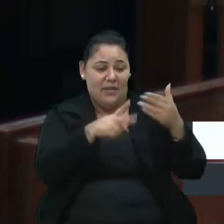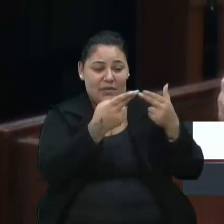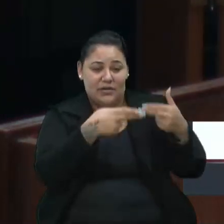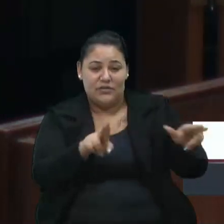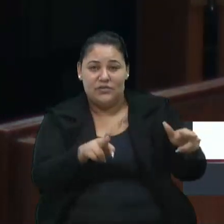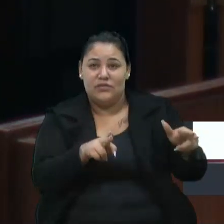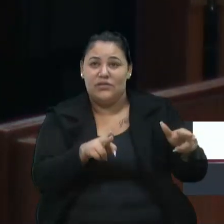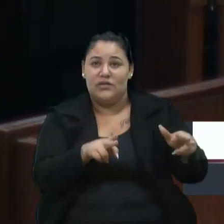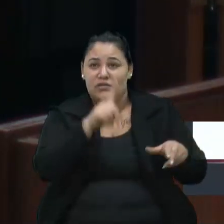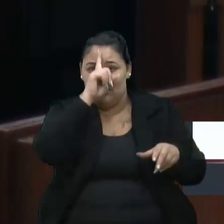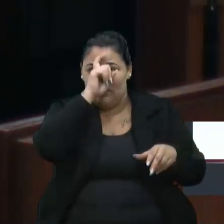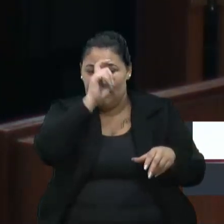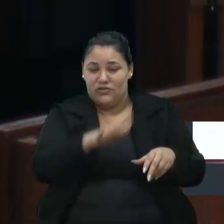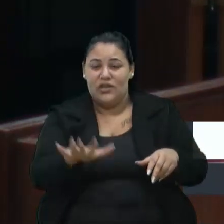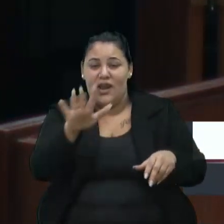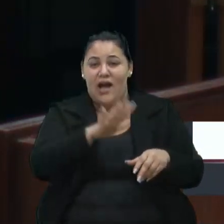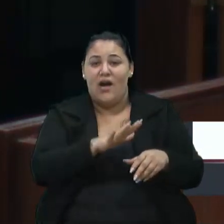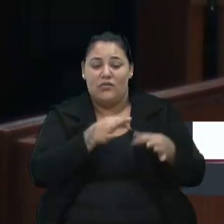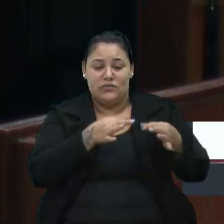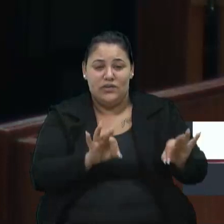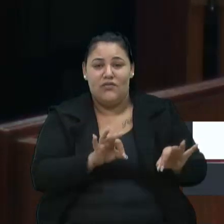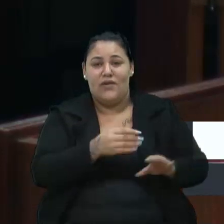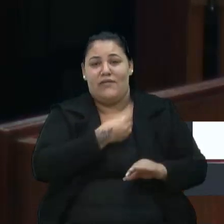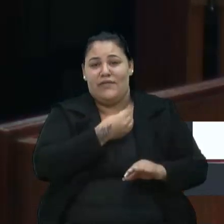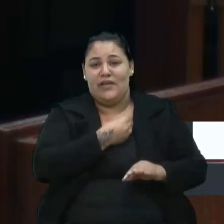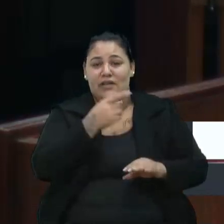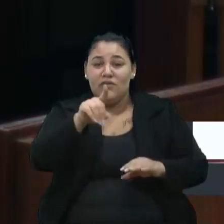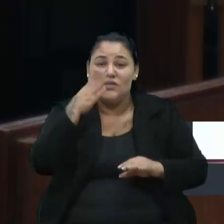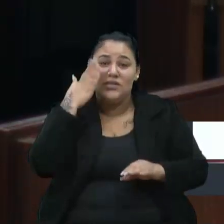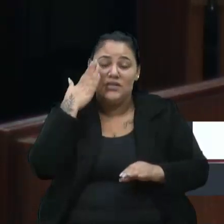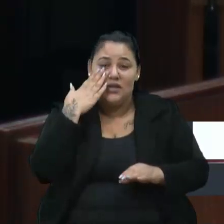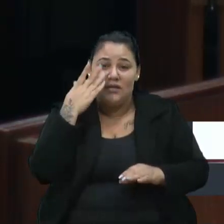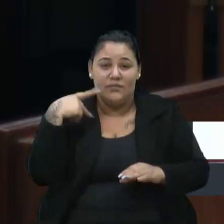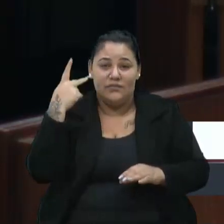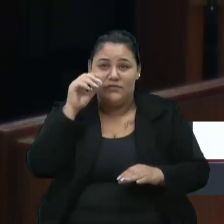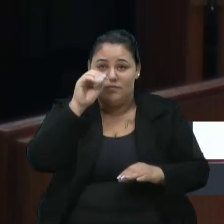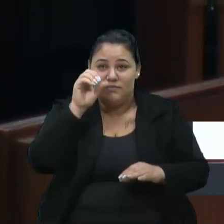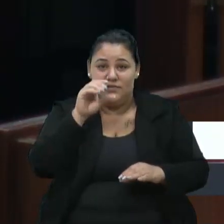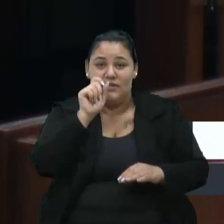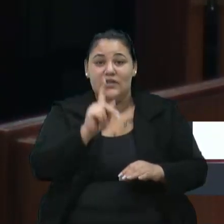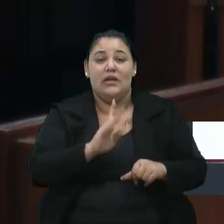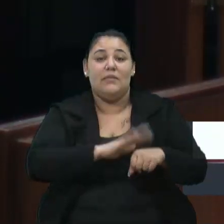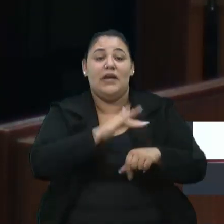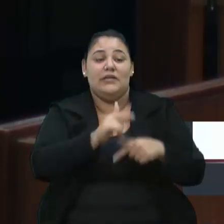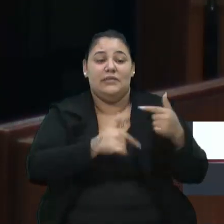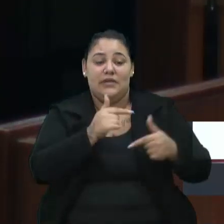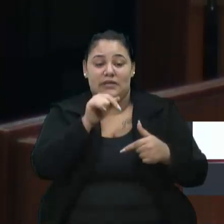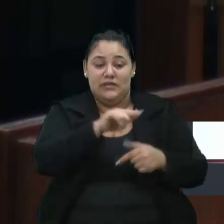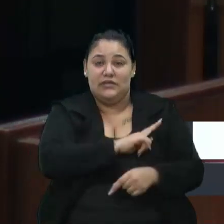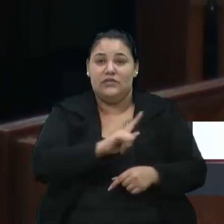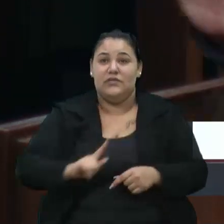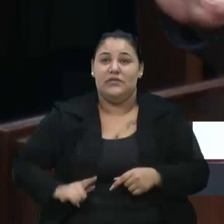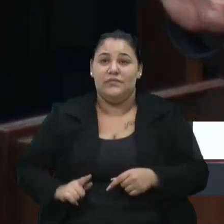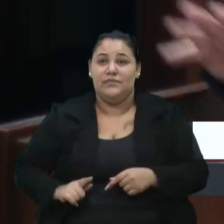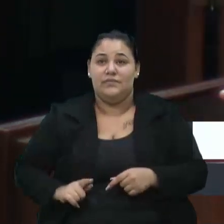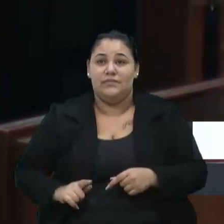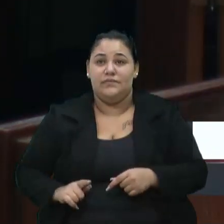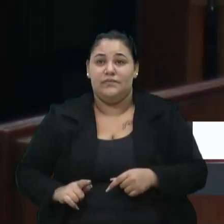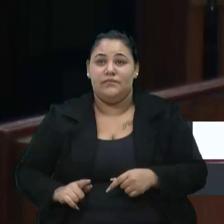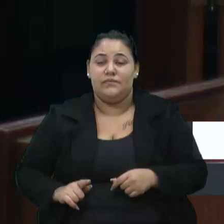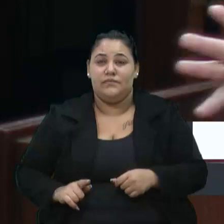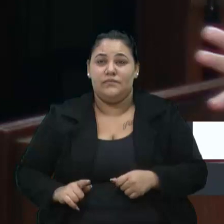Salvar vidas. E vocês sabem, vereador Fiusa, quem mais trabalha nesse governo, a gente já achou duas